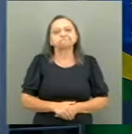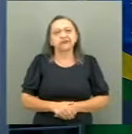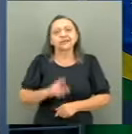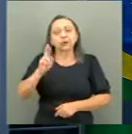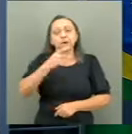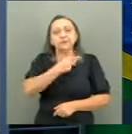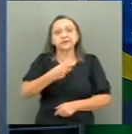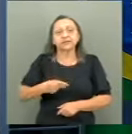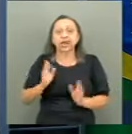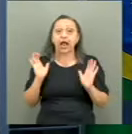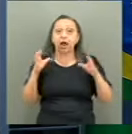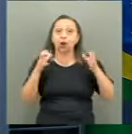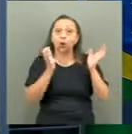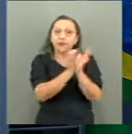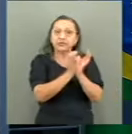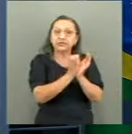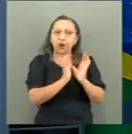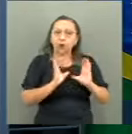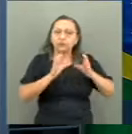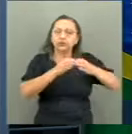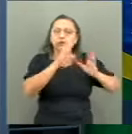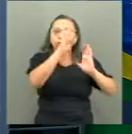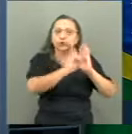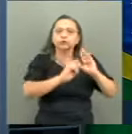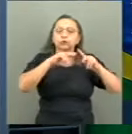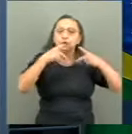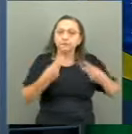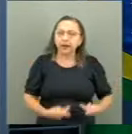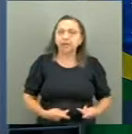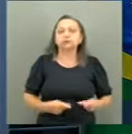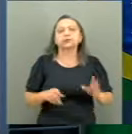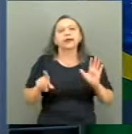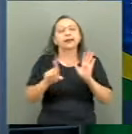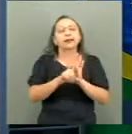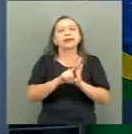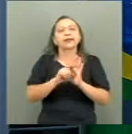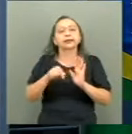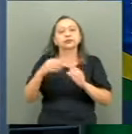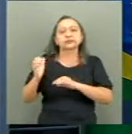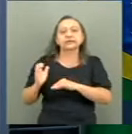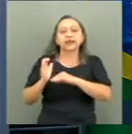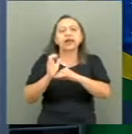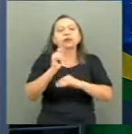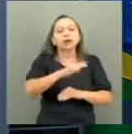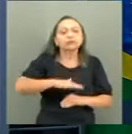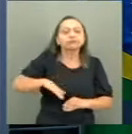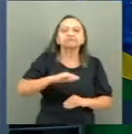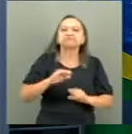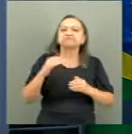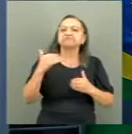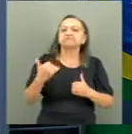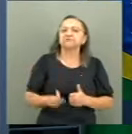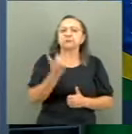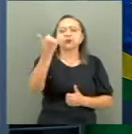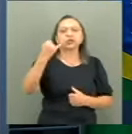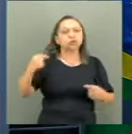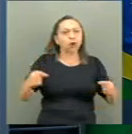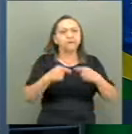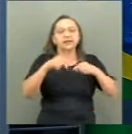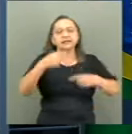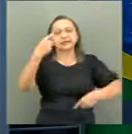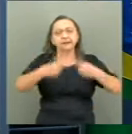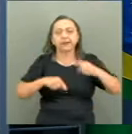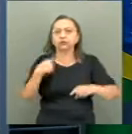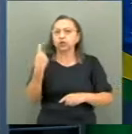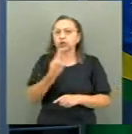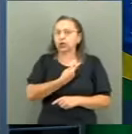a Comissão dos Direitos Humanos e a Legislação participativa do Senado é um espaço privilegiado para esse debate e nós não